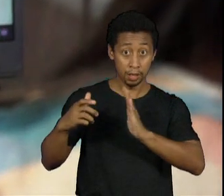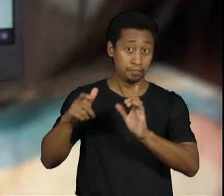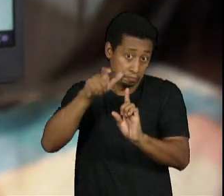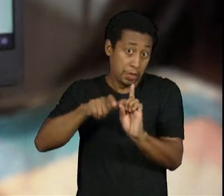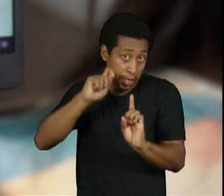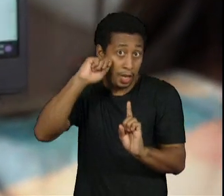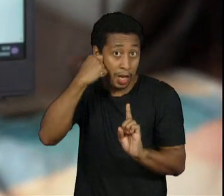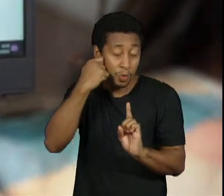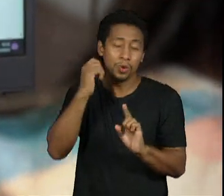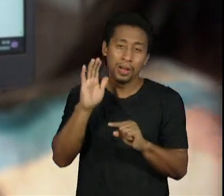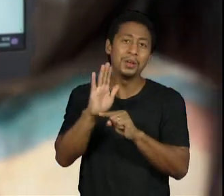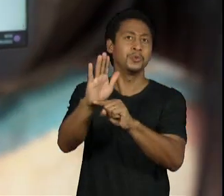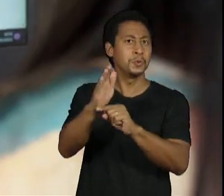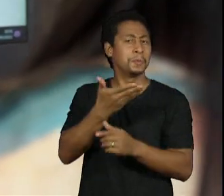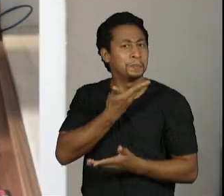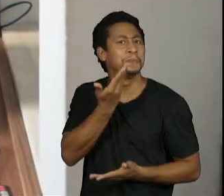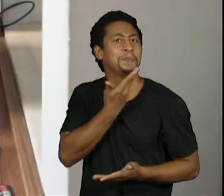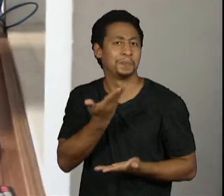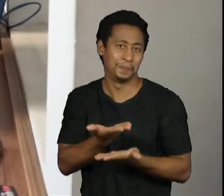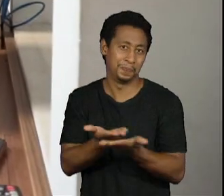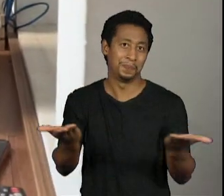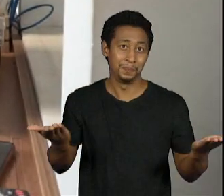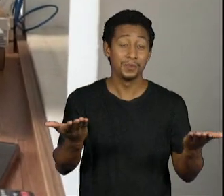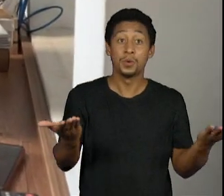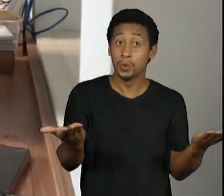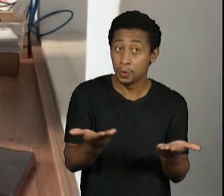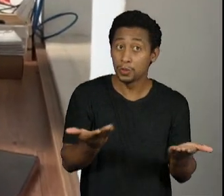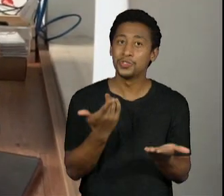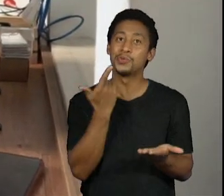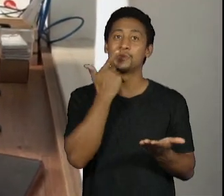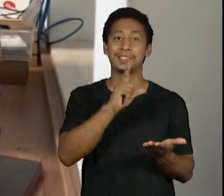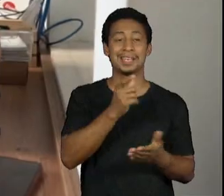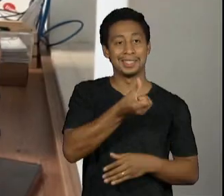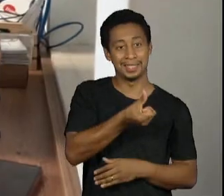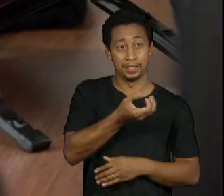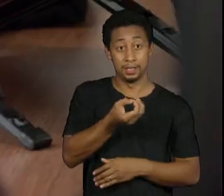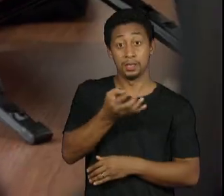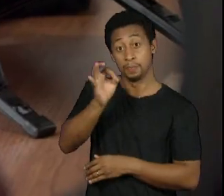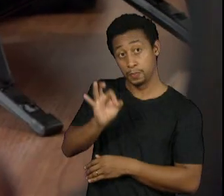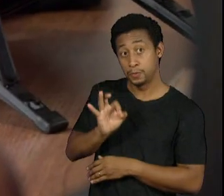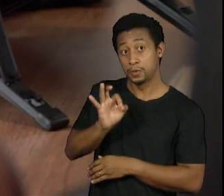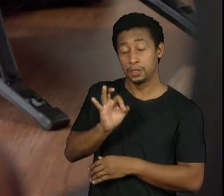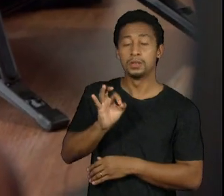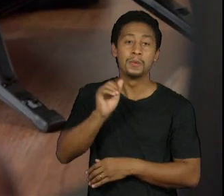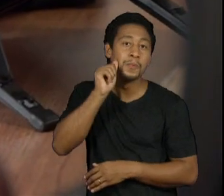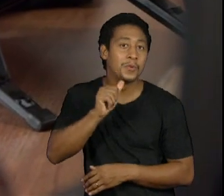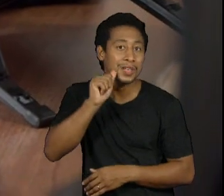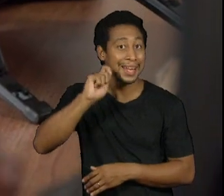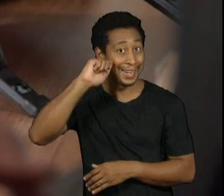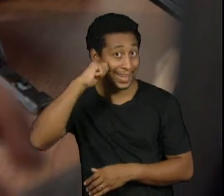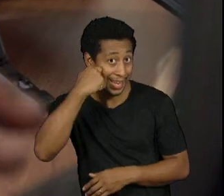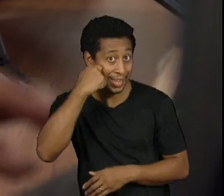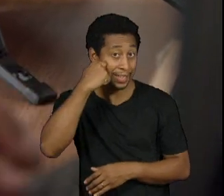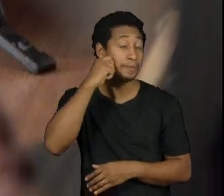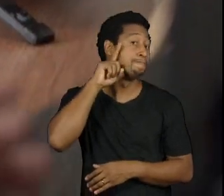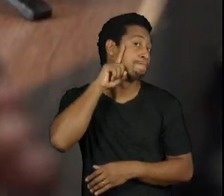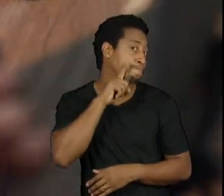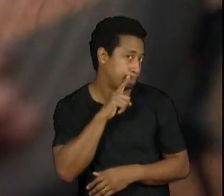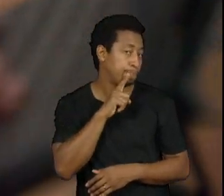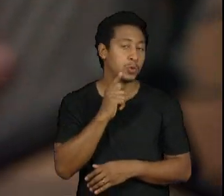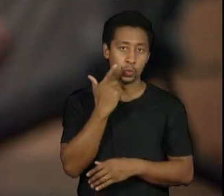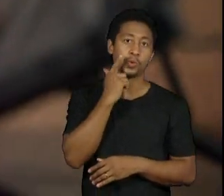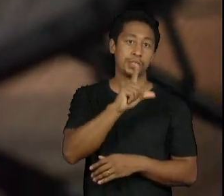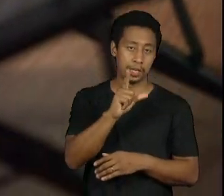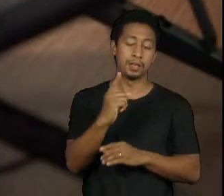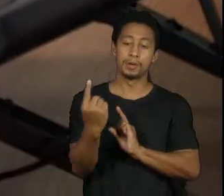consegue construir um time hoje com 60% de mulheres negras pretas e pardas na parte de